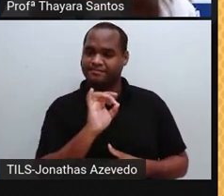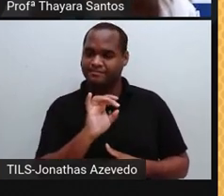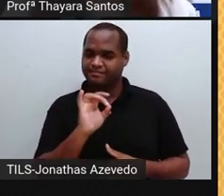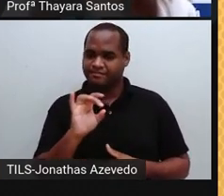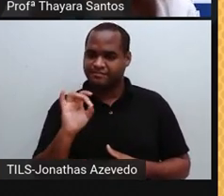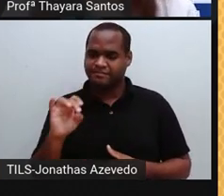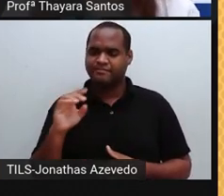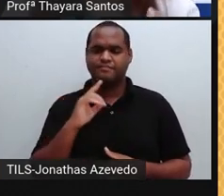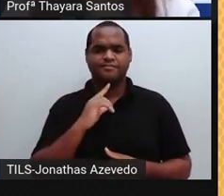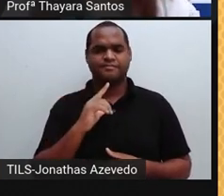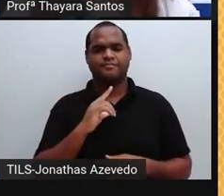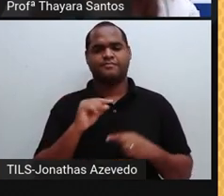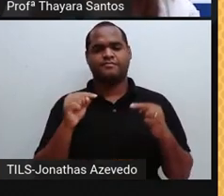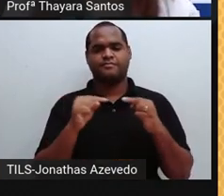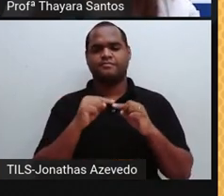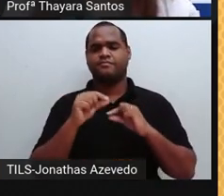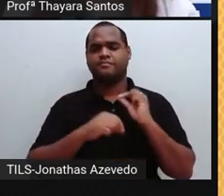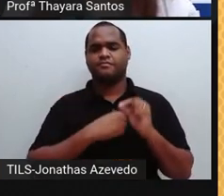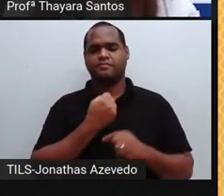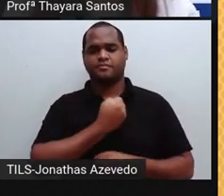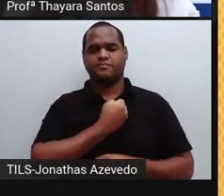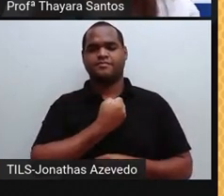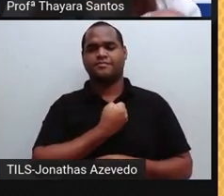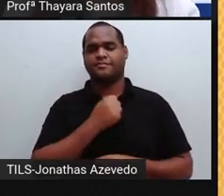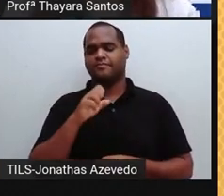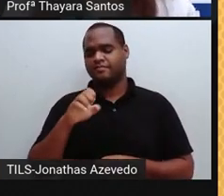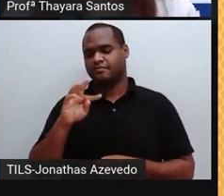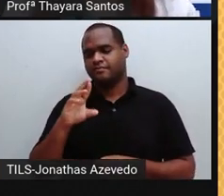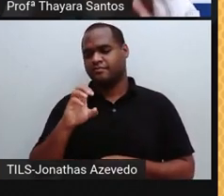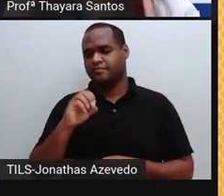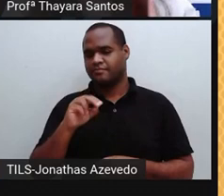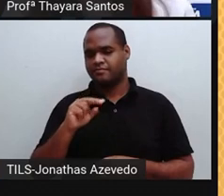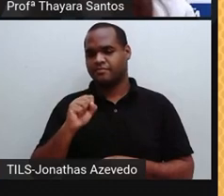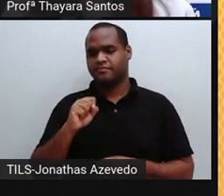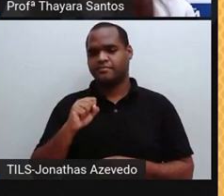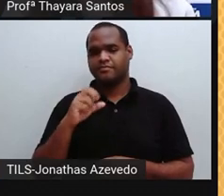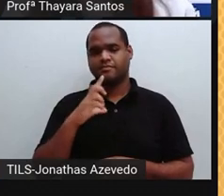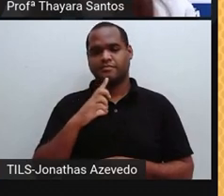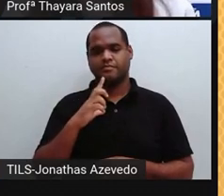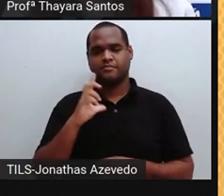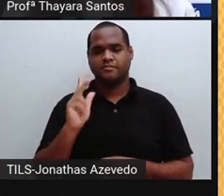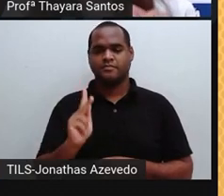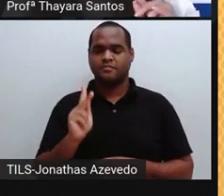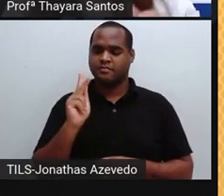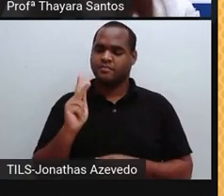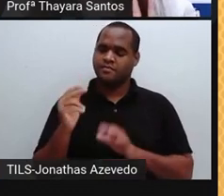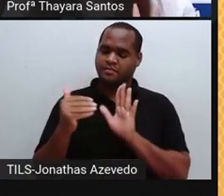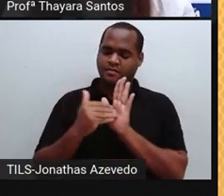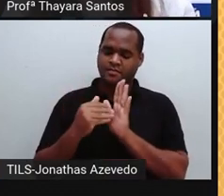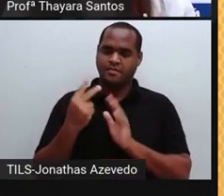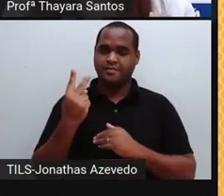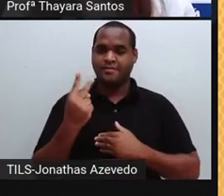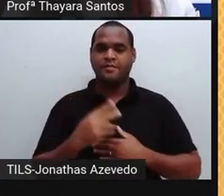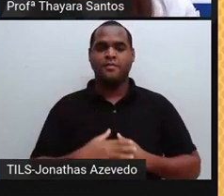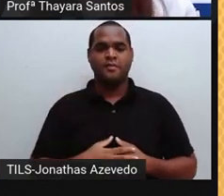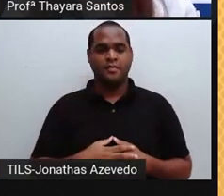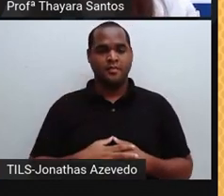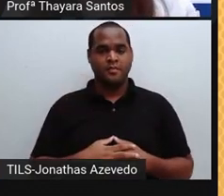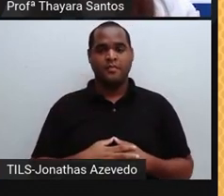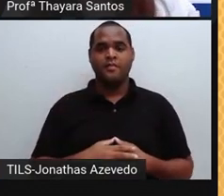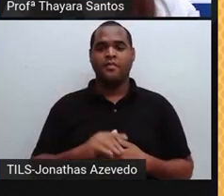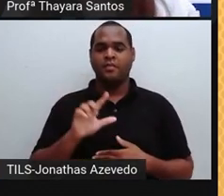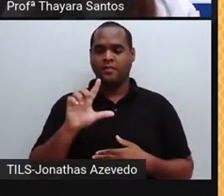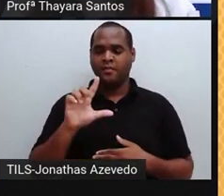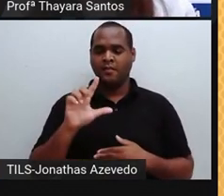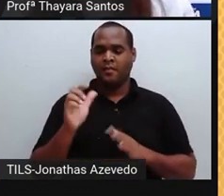dessa, comporta um número específico de elétrons. Por exemplo, a camada K cabe até dois elétrons. A